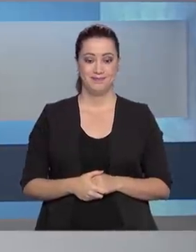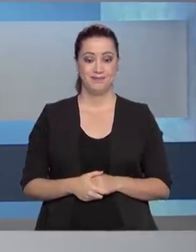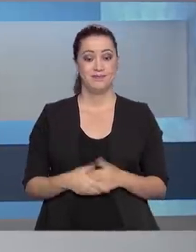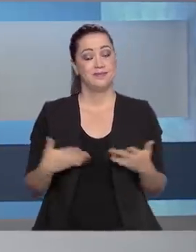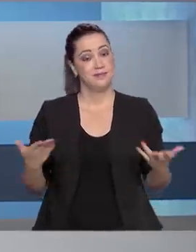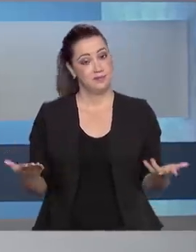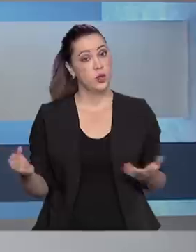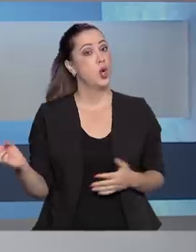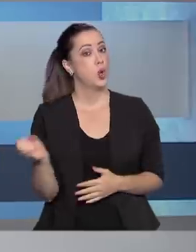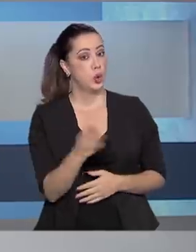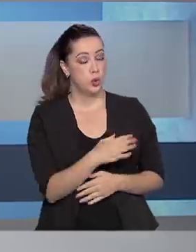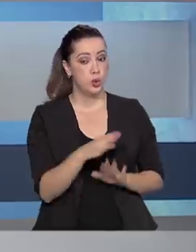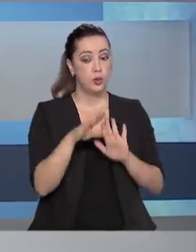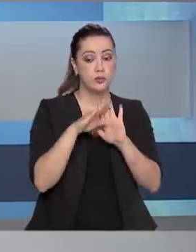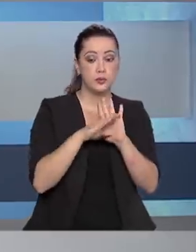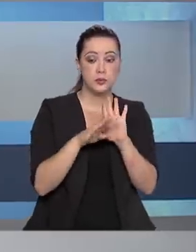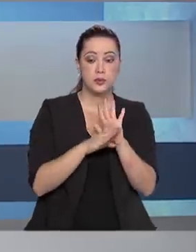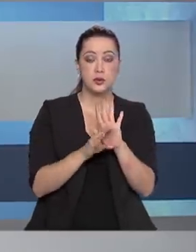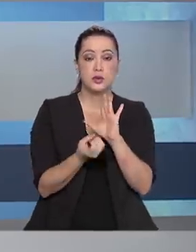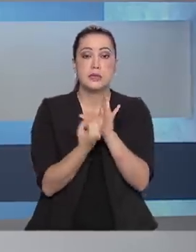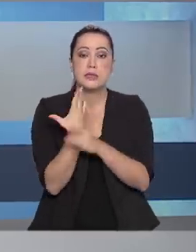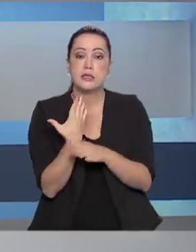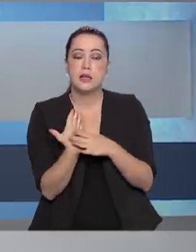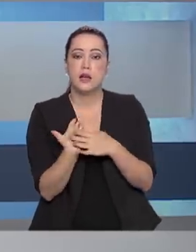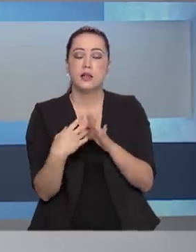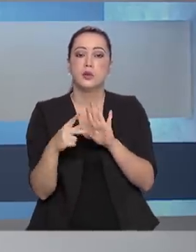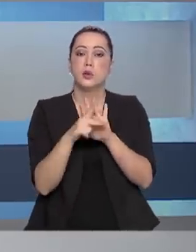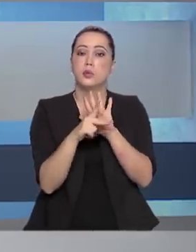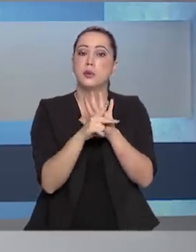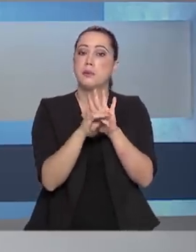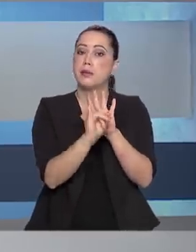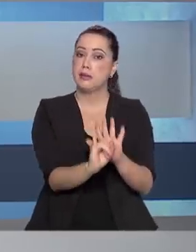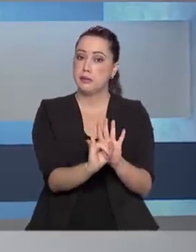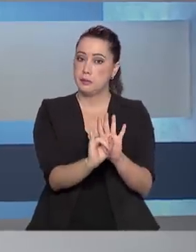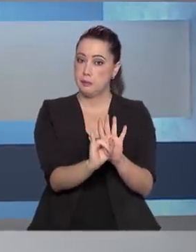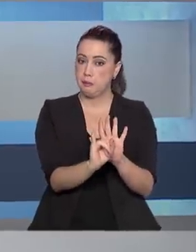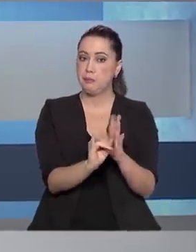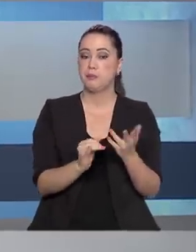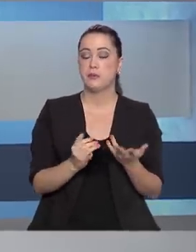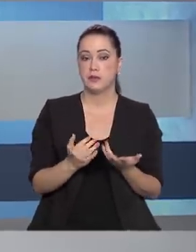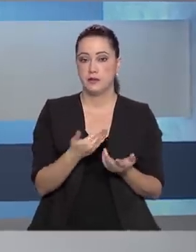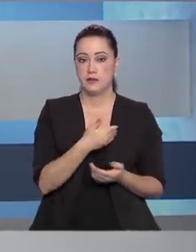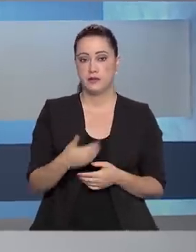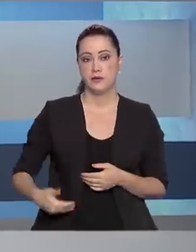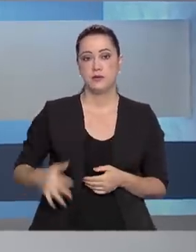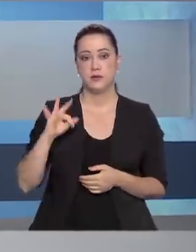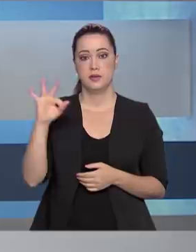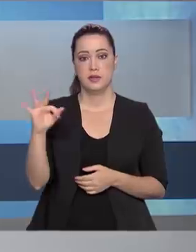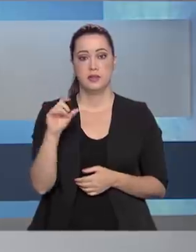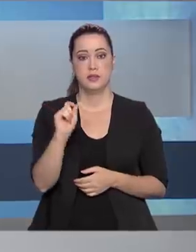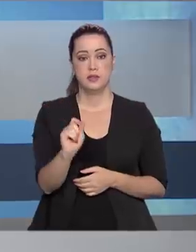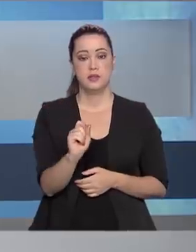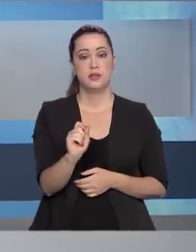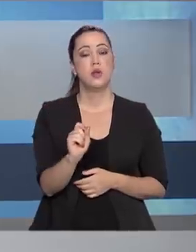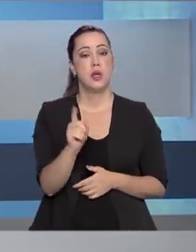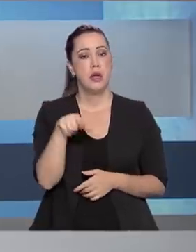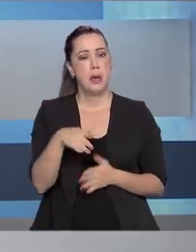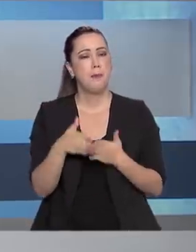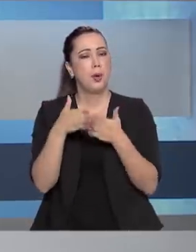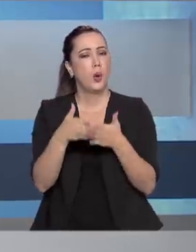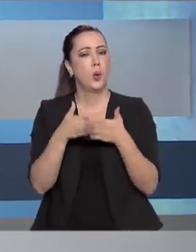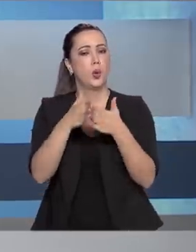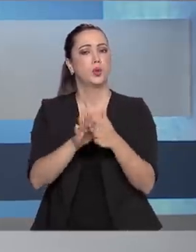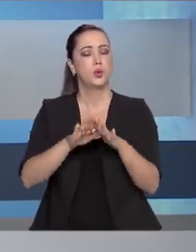Novos projetos foram incluídos no programa de parcerias de investimento do programa do governo federal. São portos,